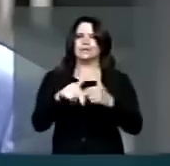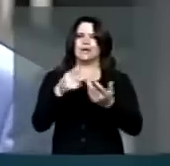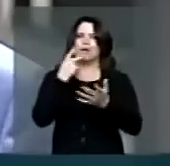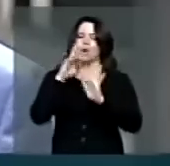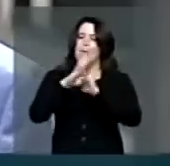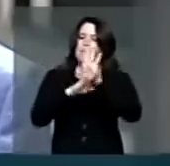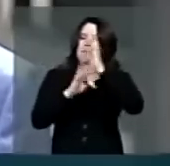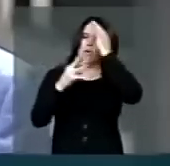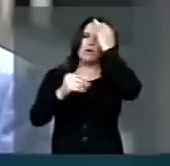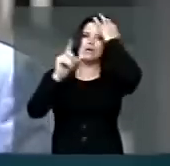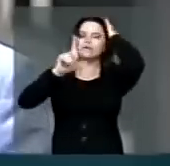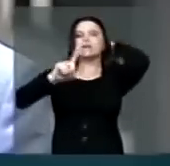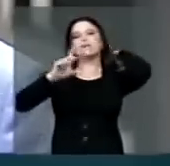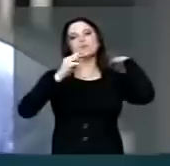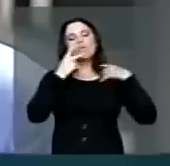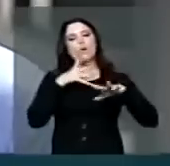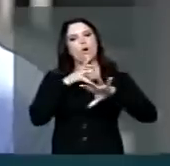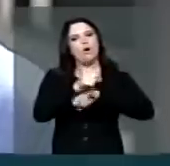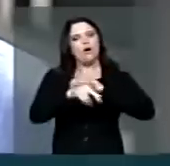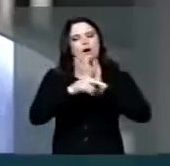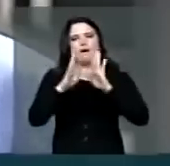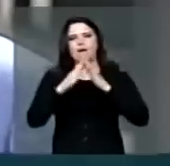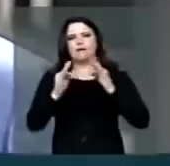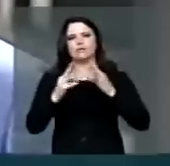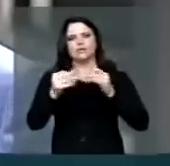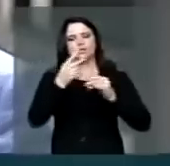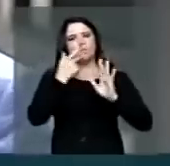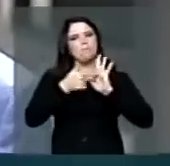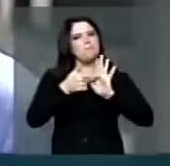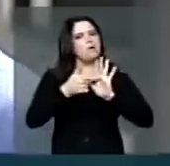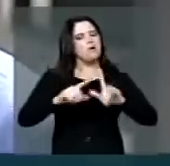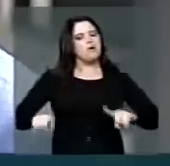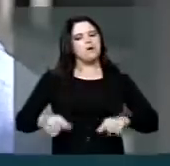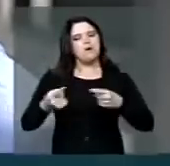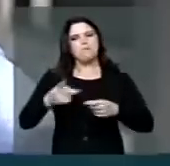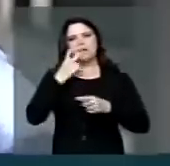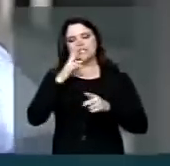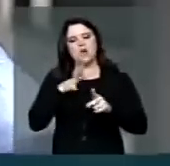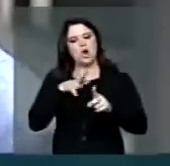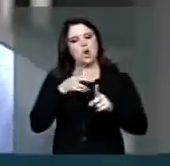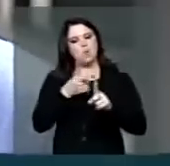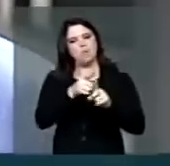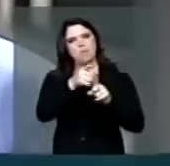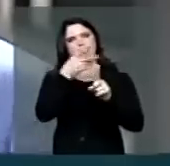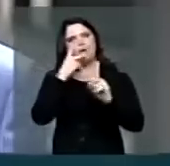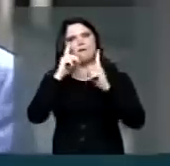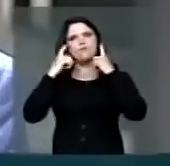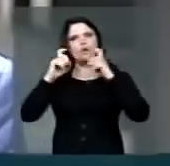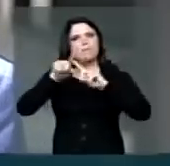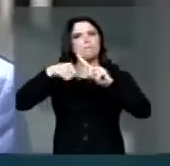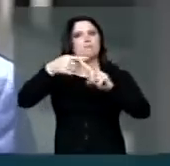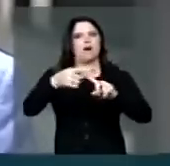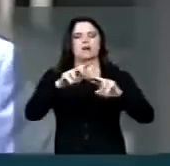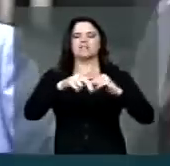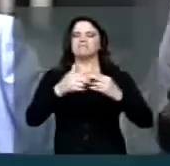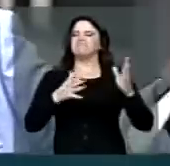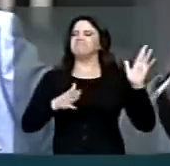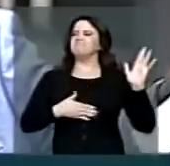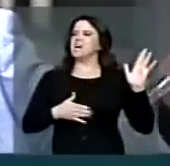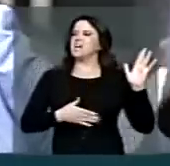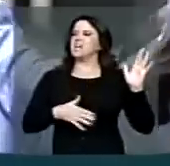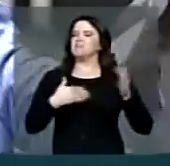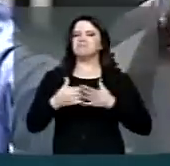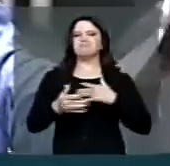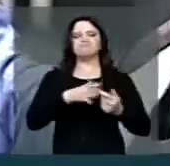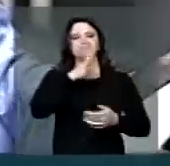programação de televisão que invade as nossas casas, que só estimula a violência. É a banalização do crime. A gente